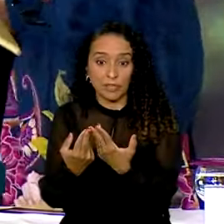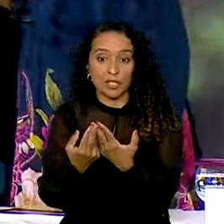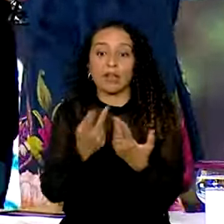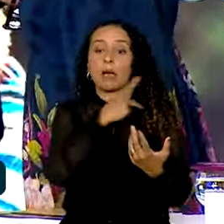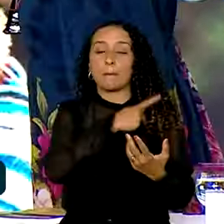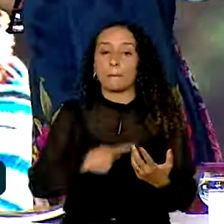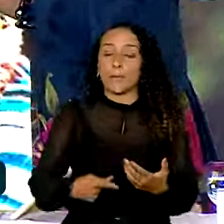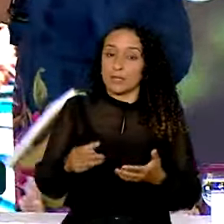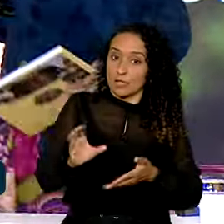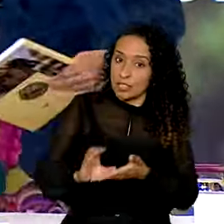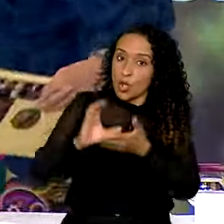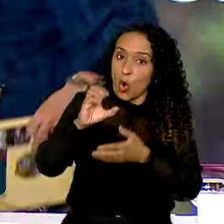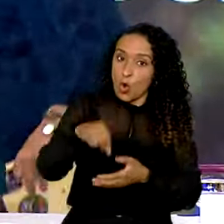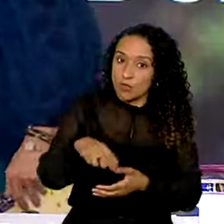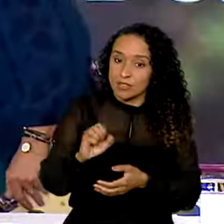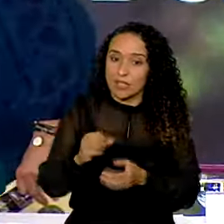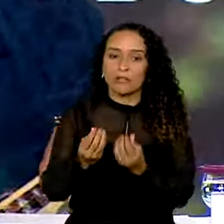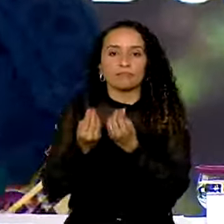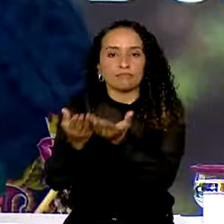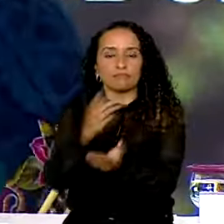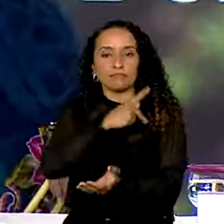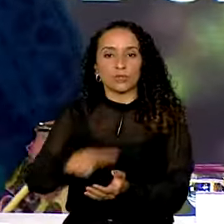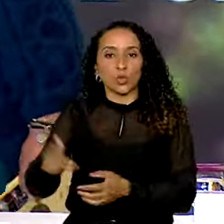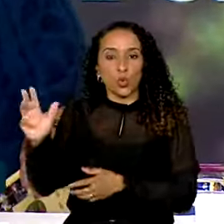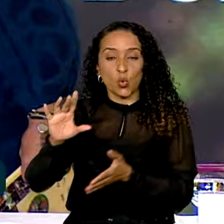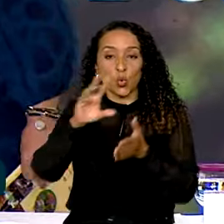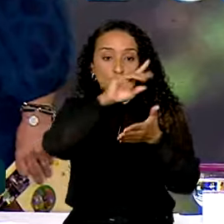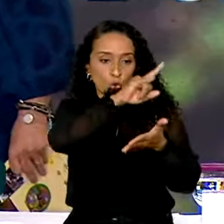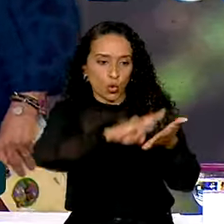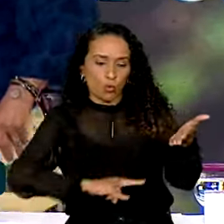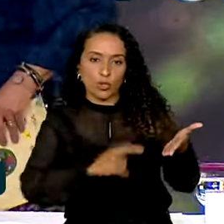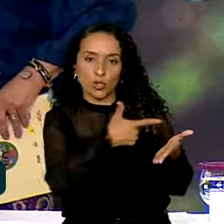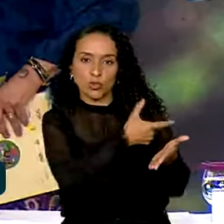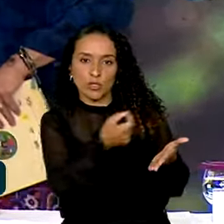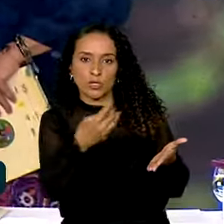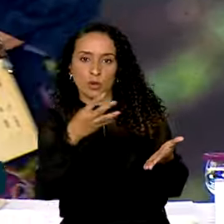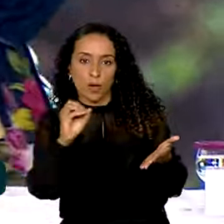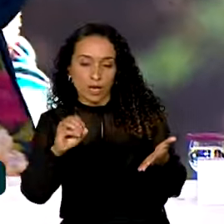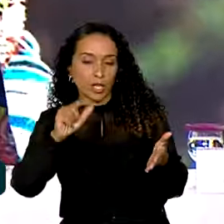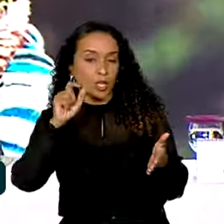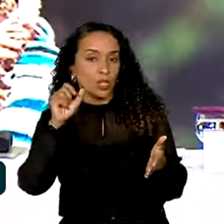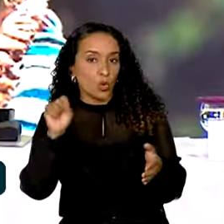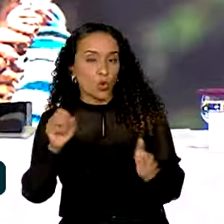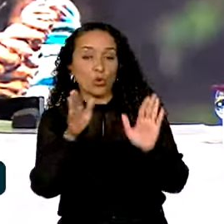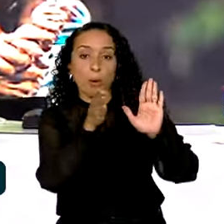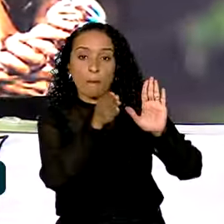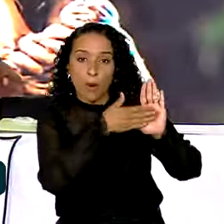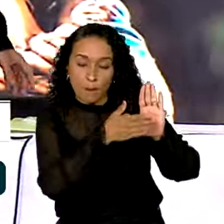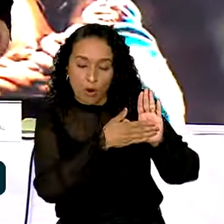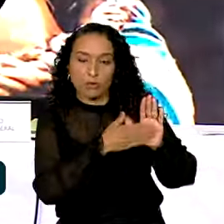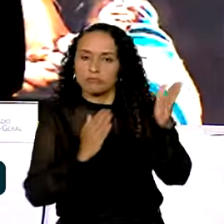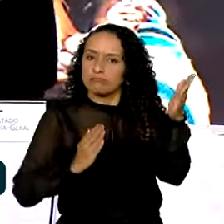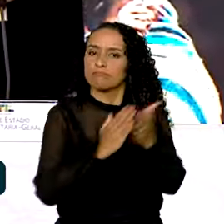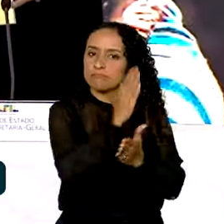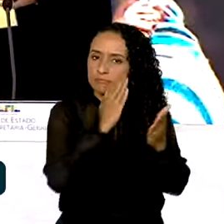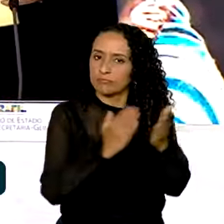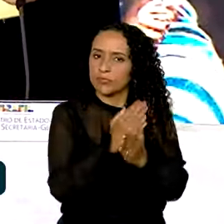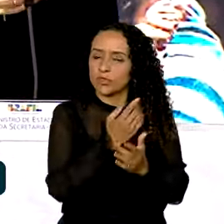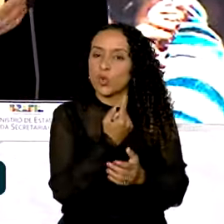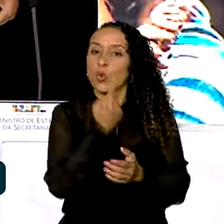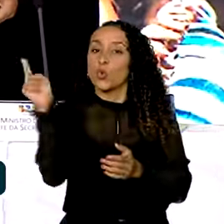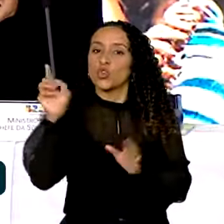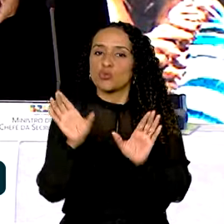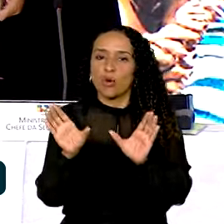presidente do Conceia entregou ao presidente Lula um documento com 248 propostas aprovadas na última